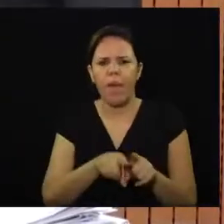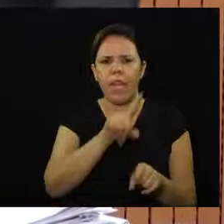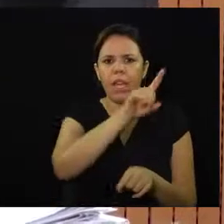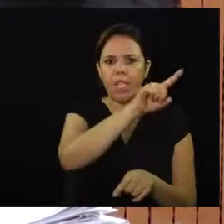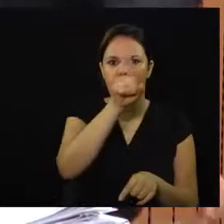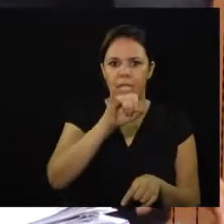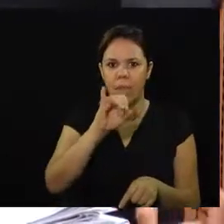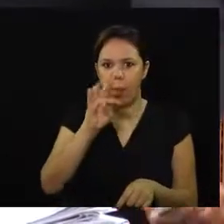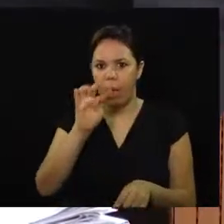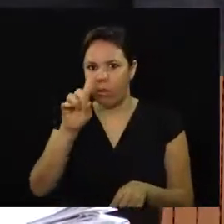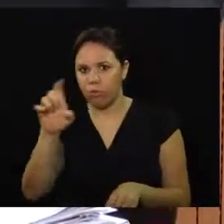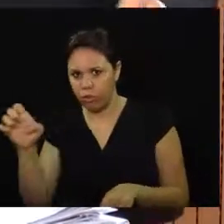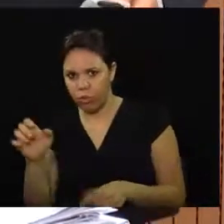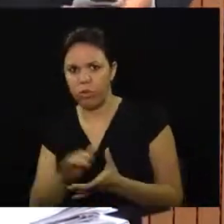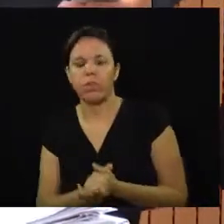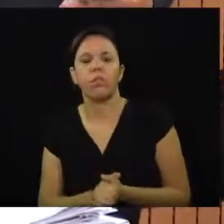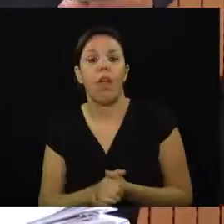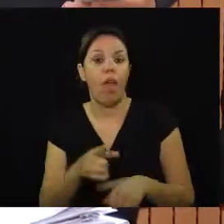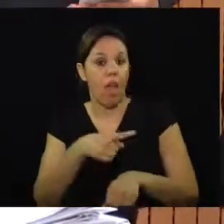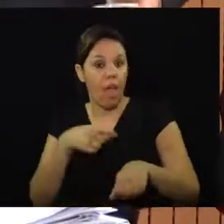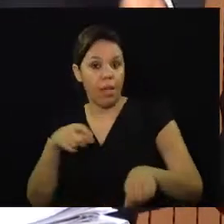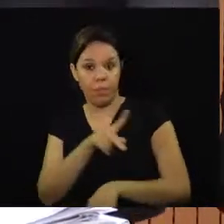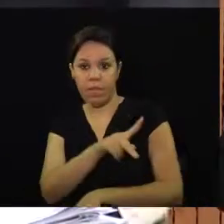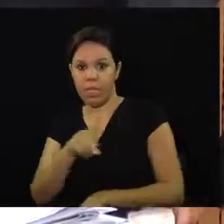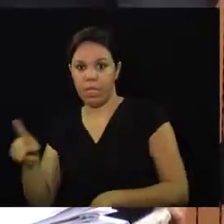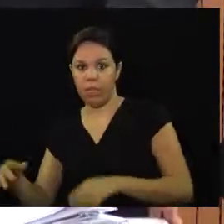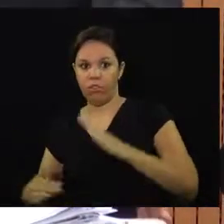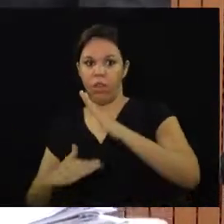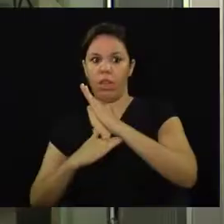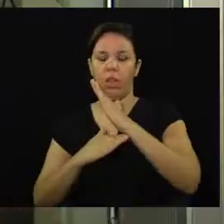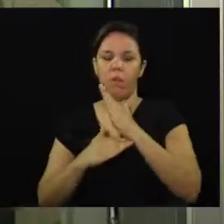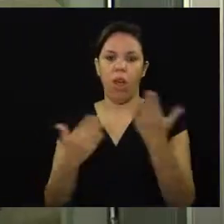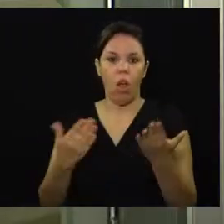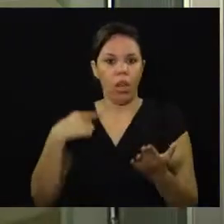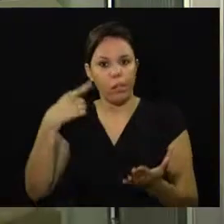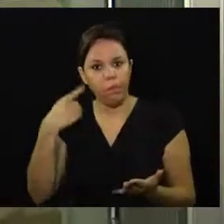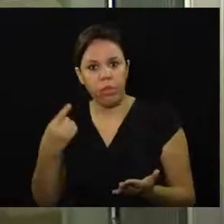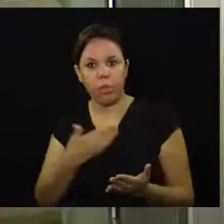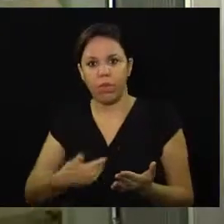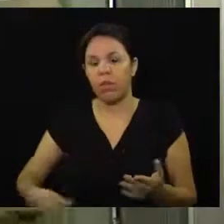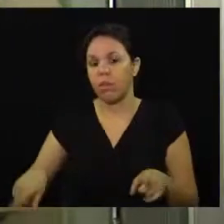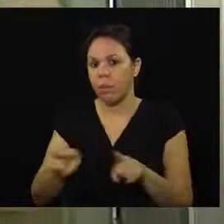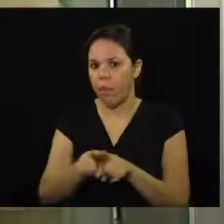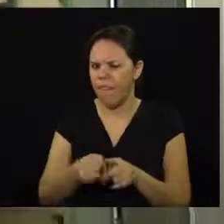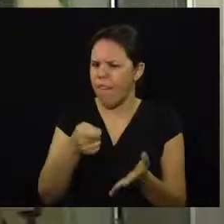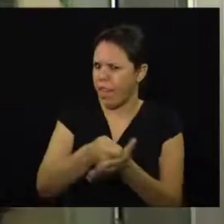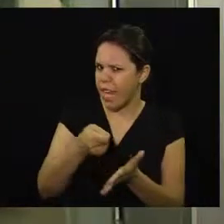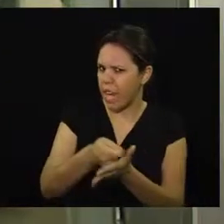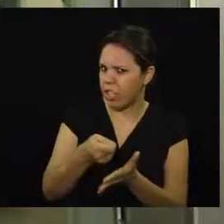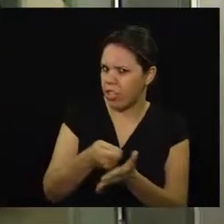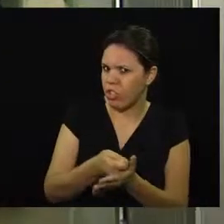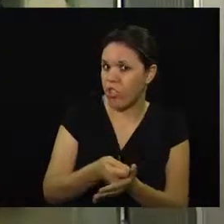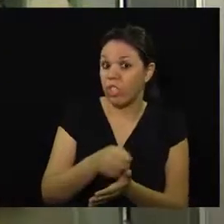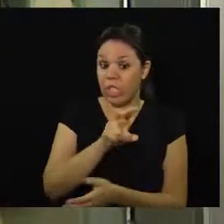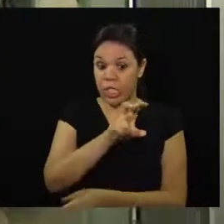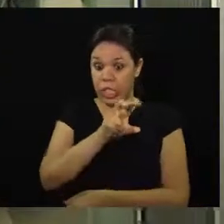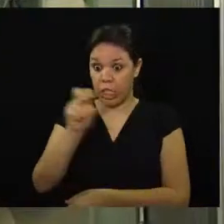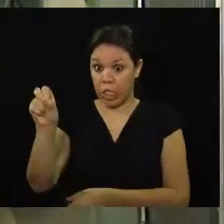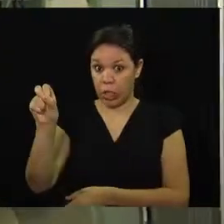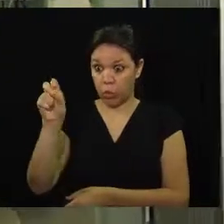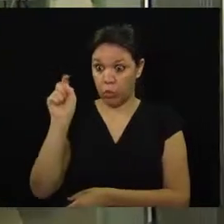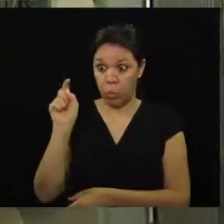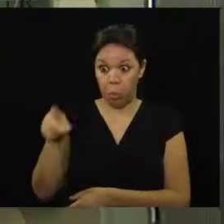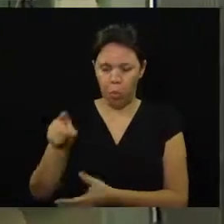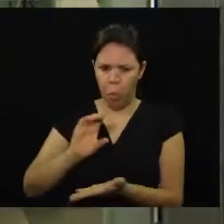Zimbaldi ex-presidente da Câmara e atual deputado estadual vão garantir o aporte de cerca de 500 mil de